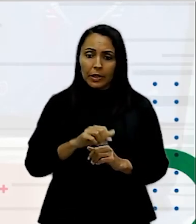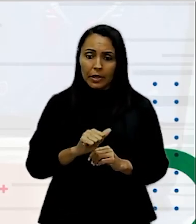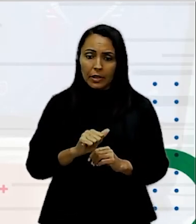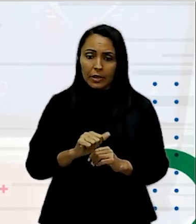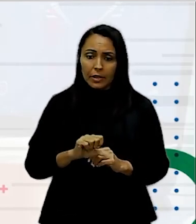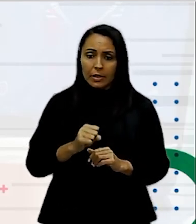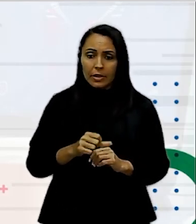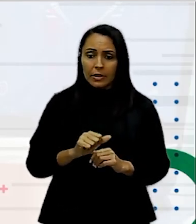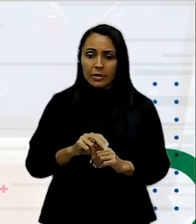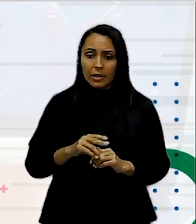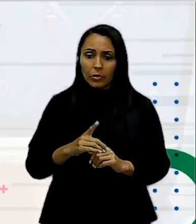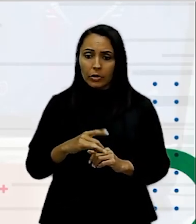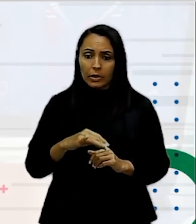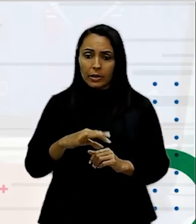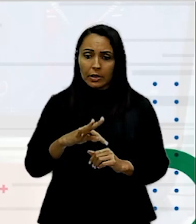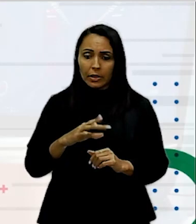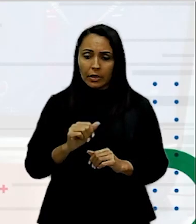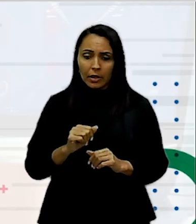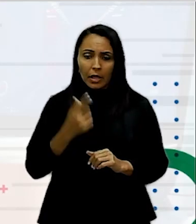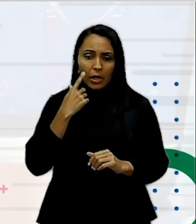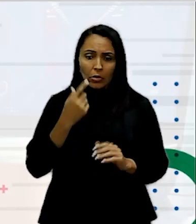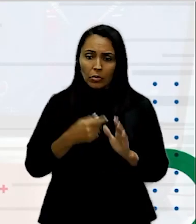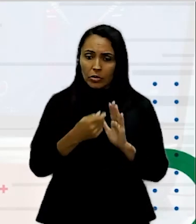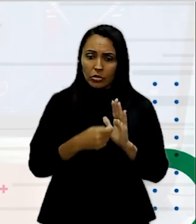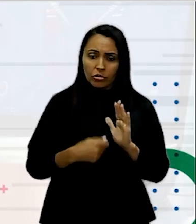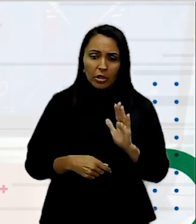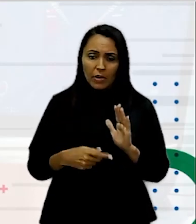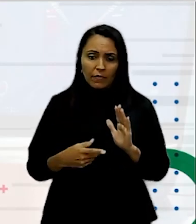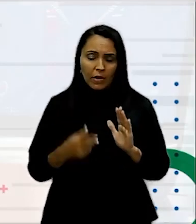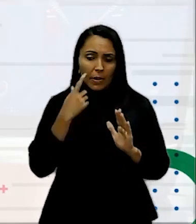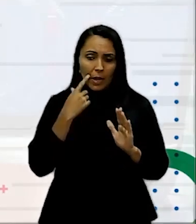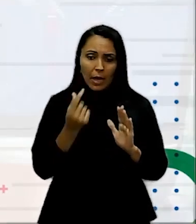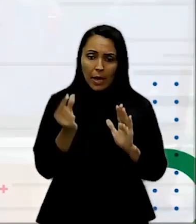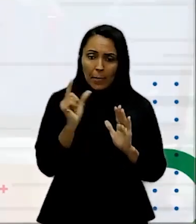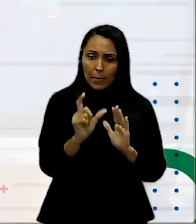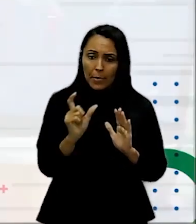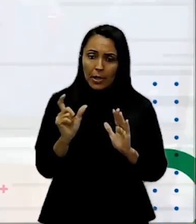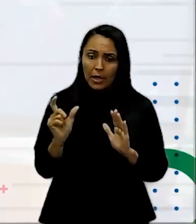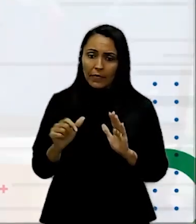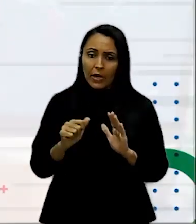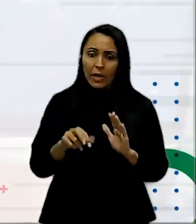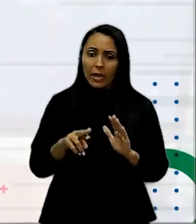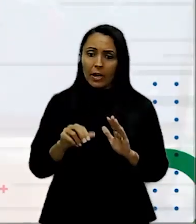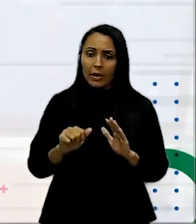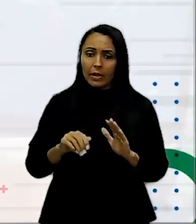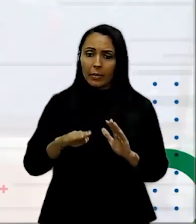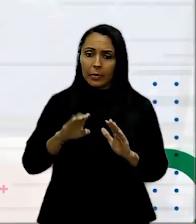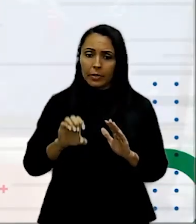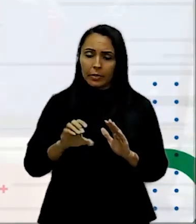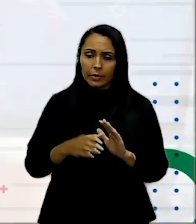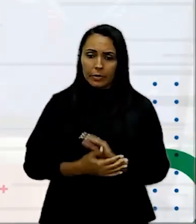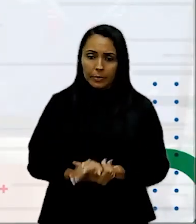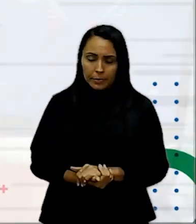em Árabe, certo? Mas vamos pensar um pouco aqui